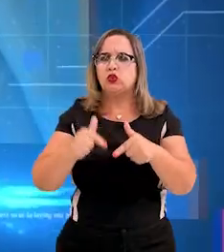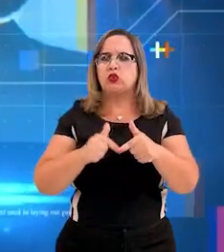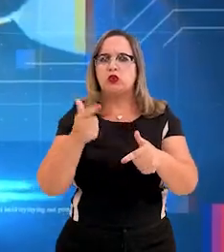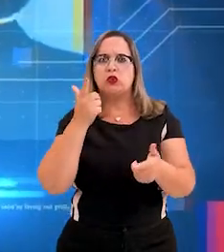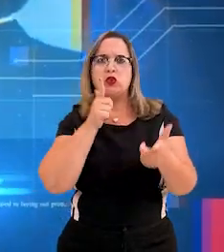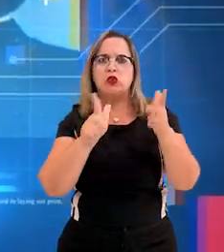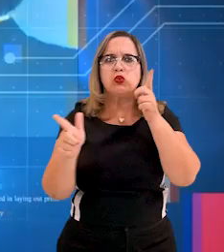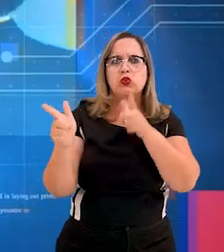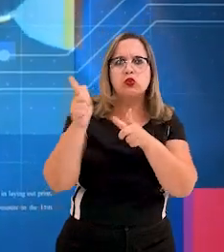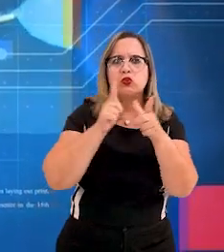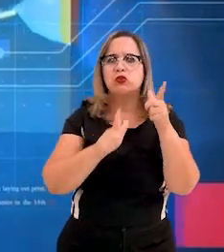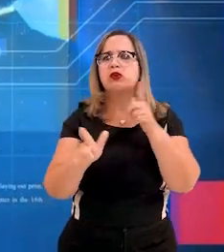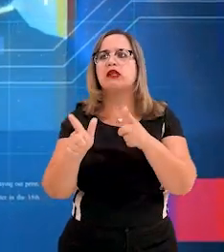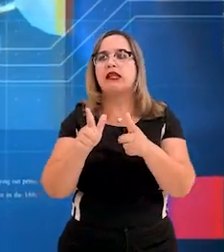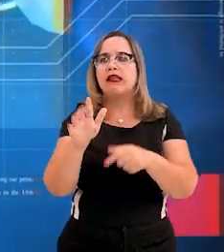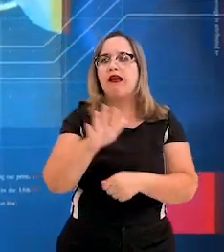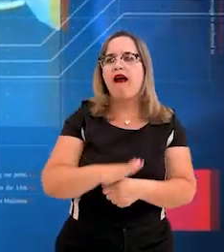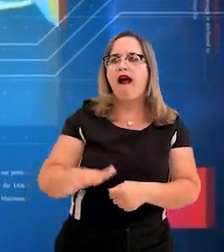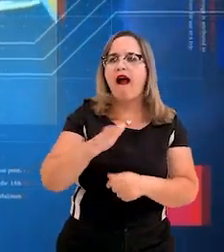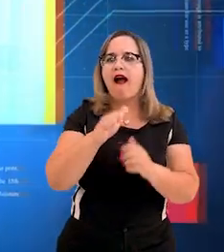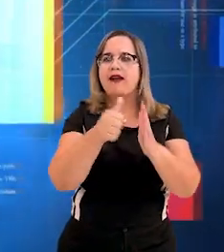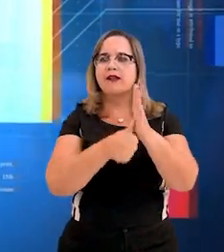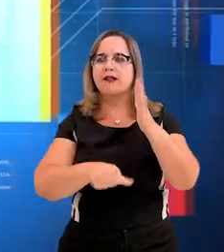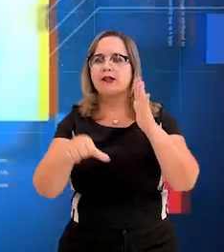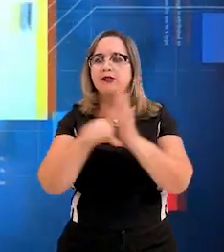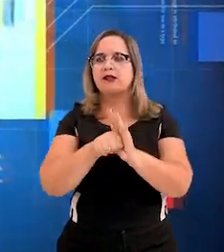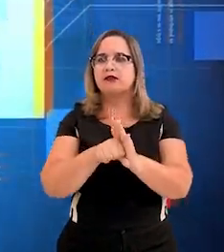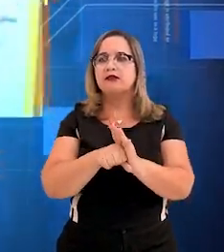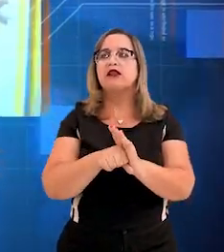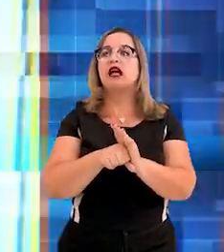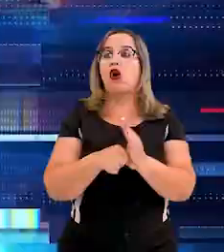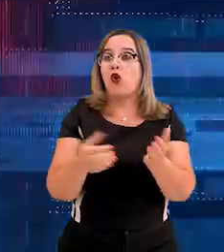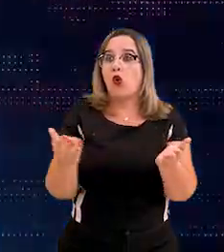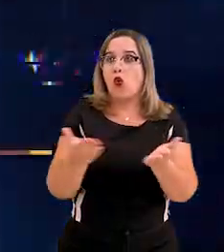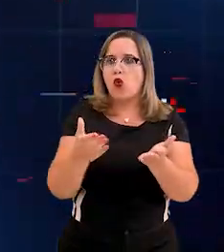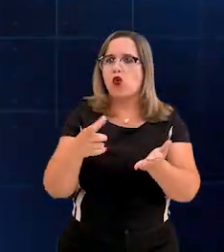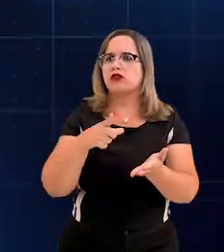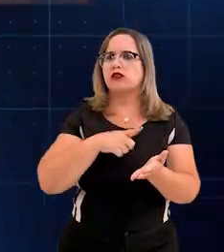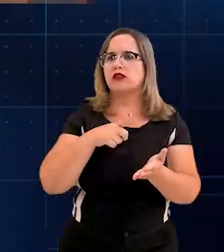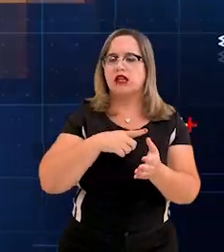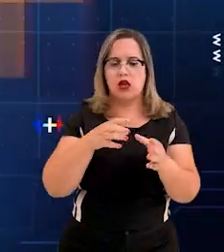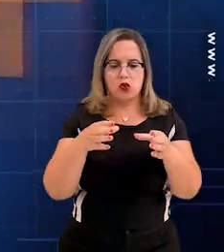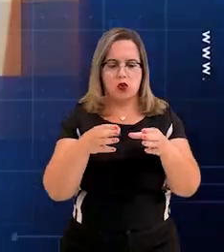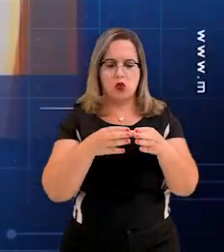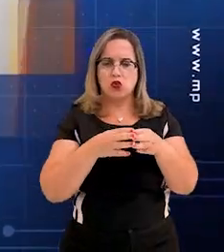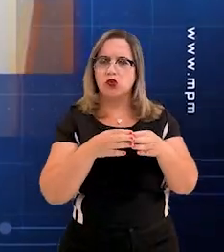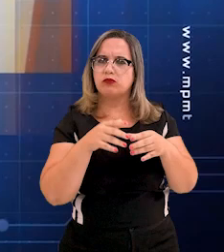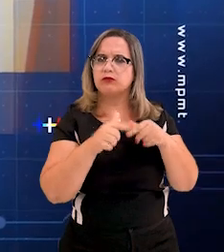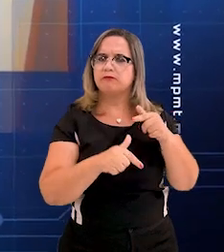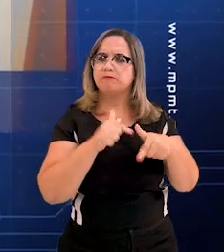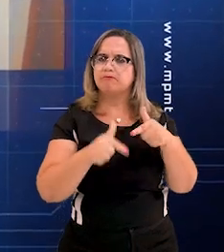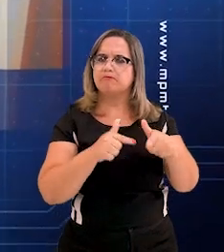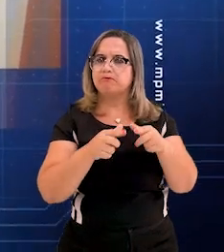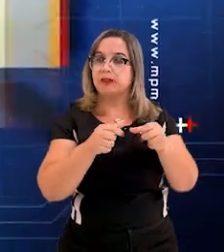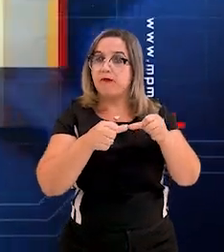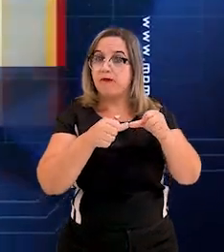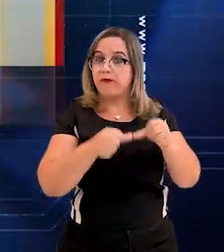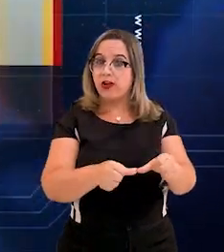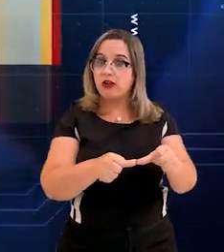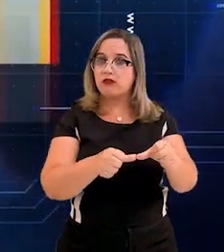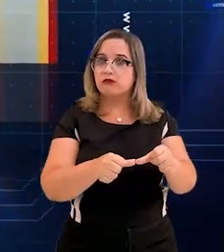de Competência Originária na Área Criminal, o NACO, que hoje conta com o Grupo Operacional